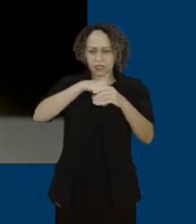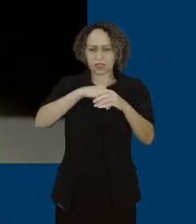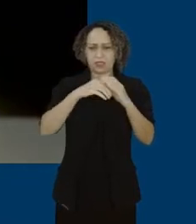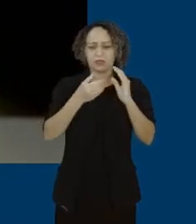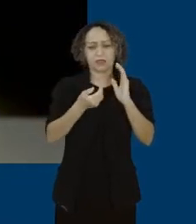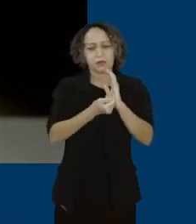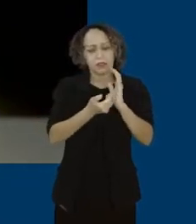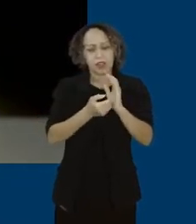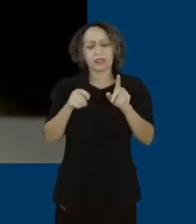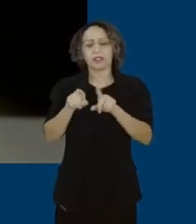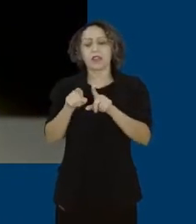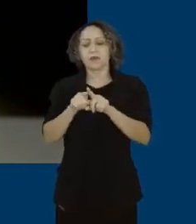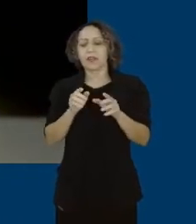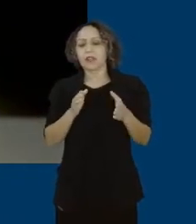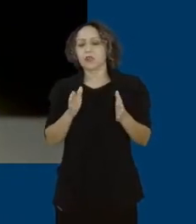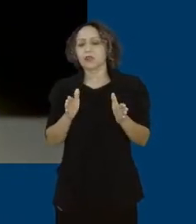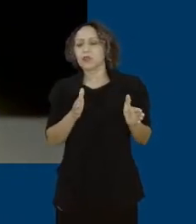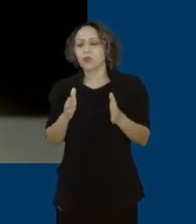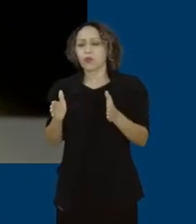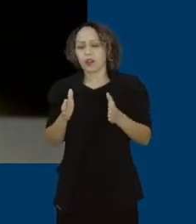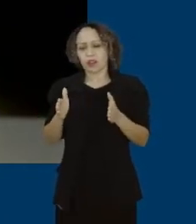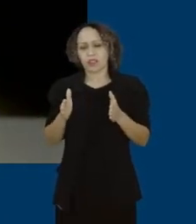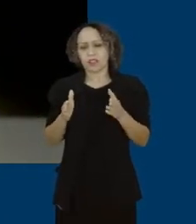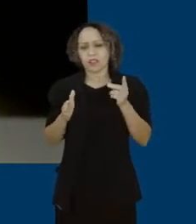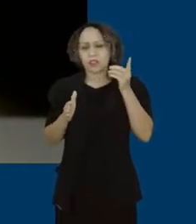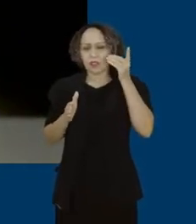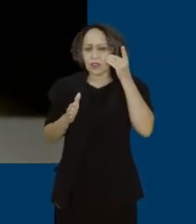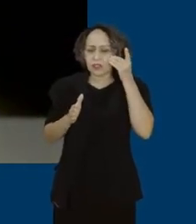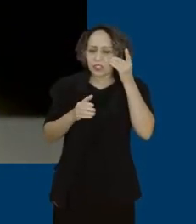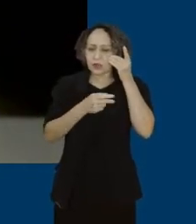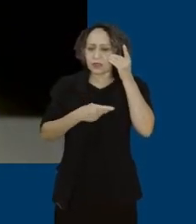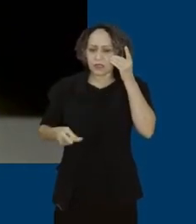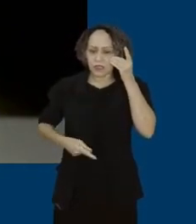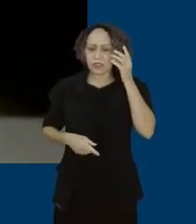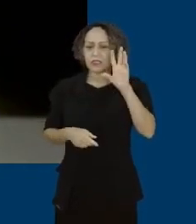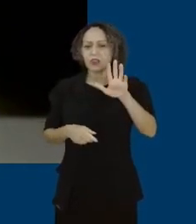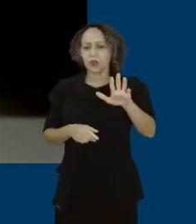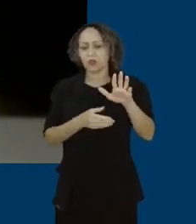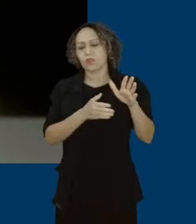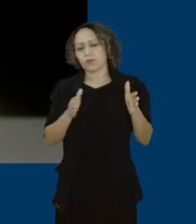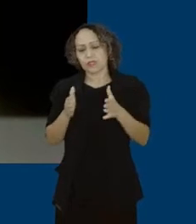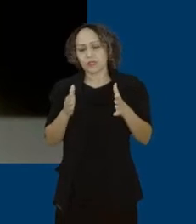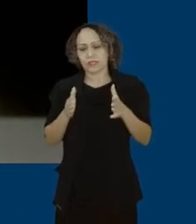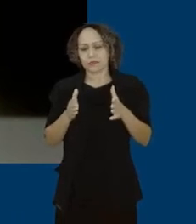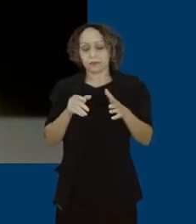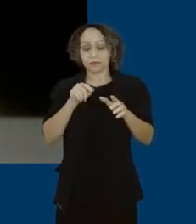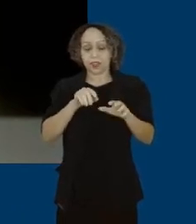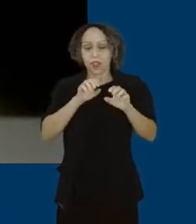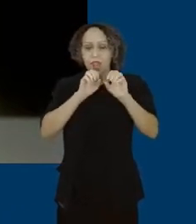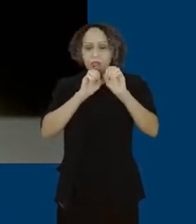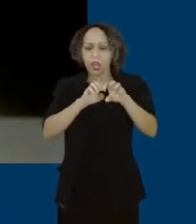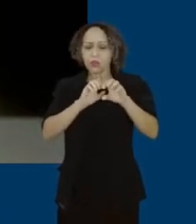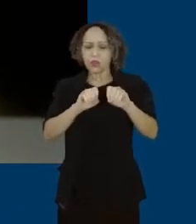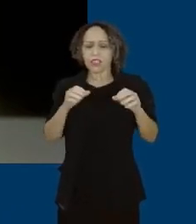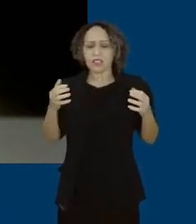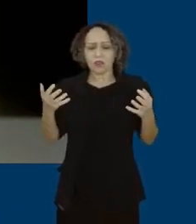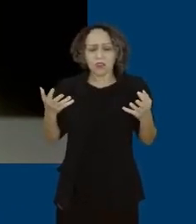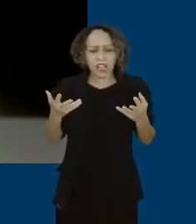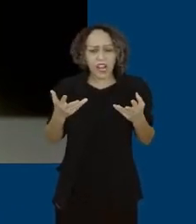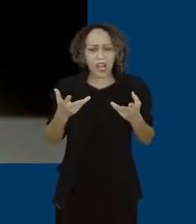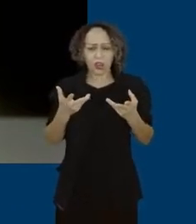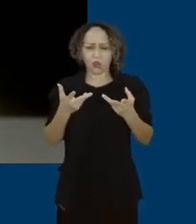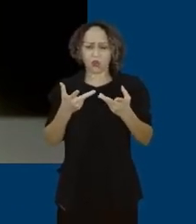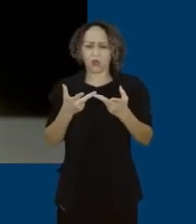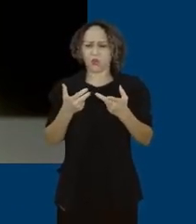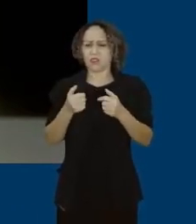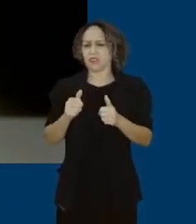Lula e da presidenta Dilma. Educação pública, gratuita, para todos e de boa qualidade. Um aspecto que nós vamos discutir hoje